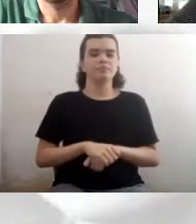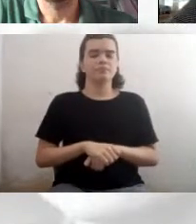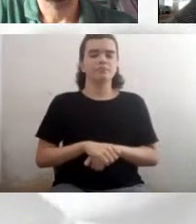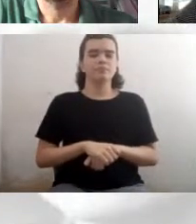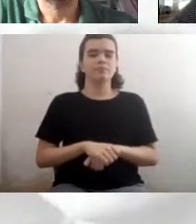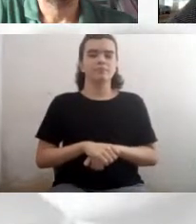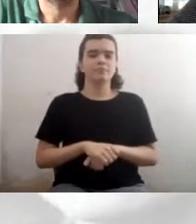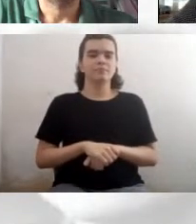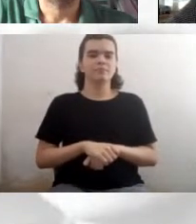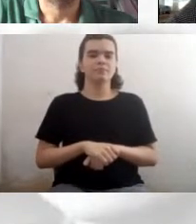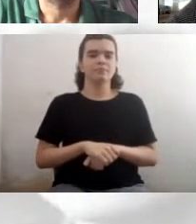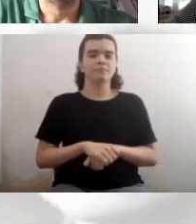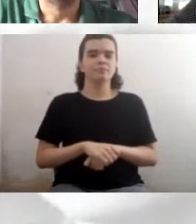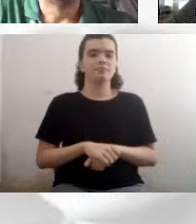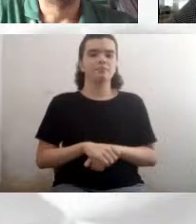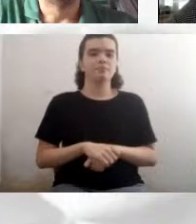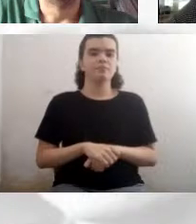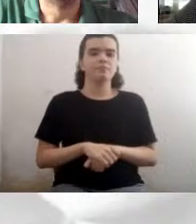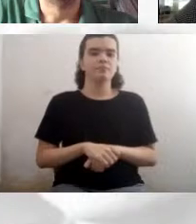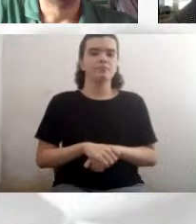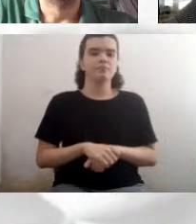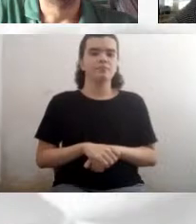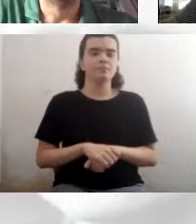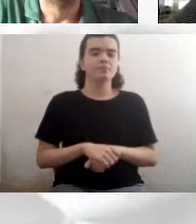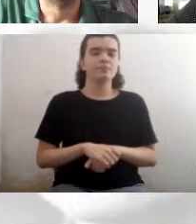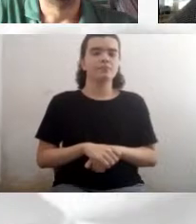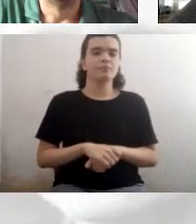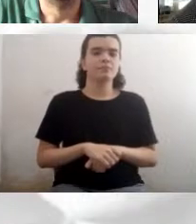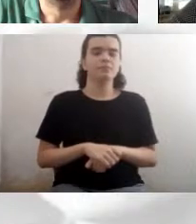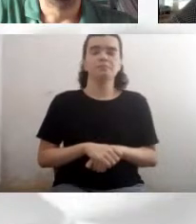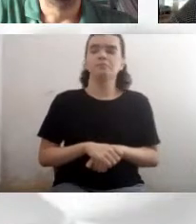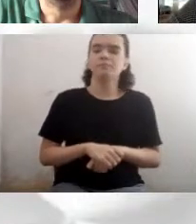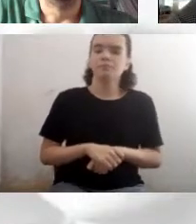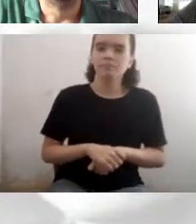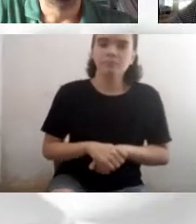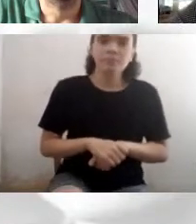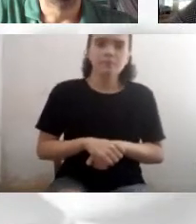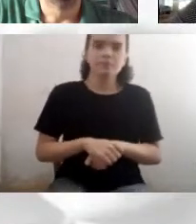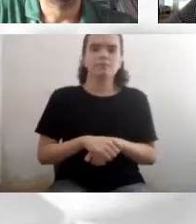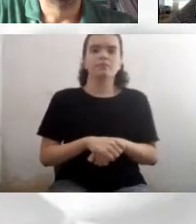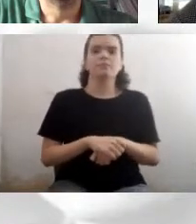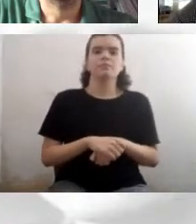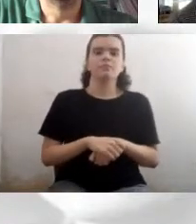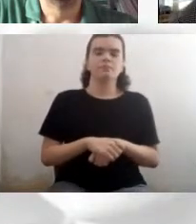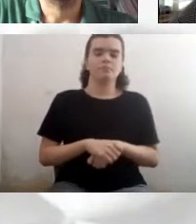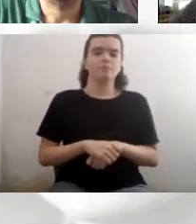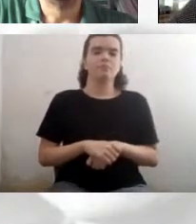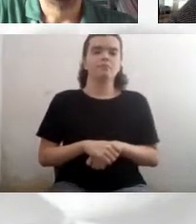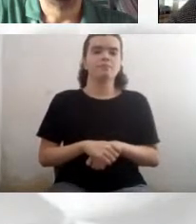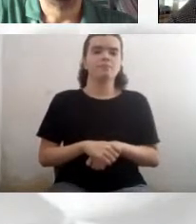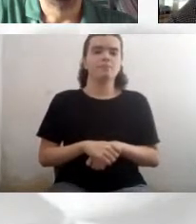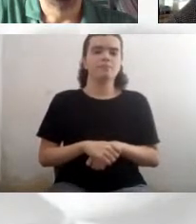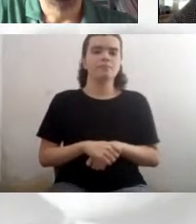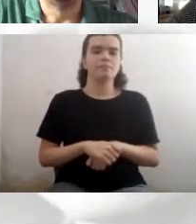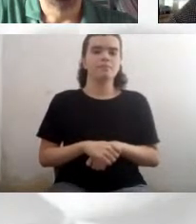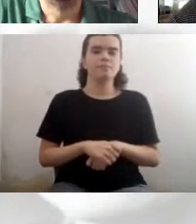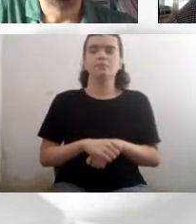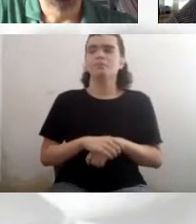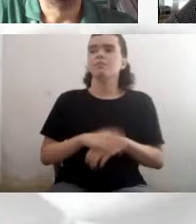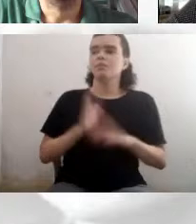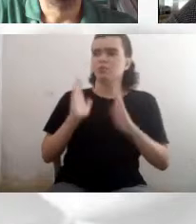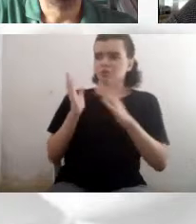Nos estudos para achar as estrelas anas brancas e magnéticas já descobriram outros astros,